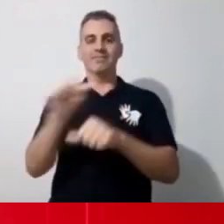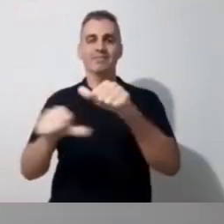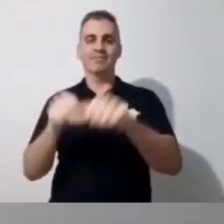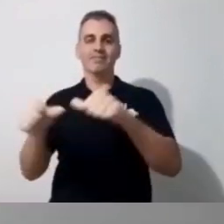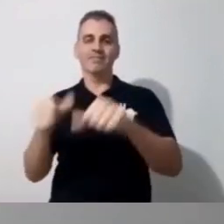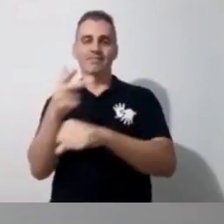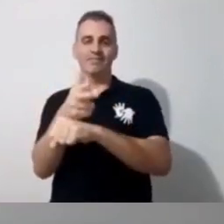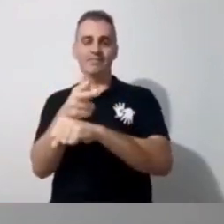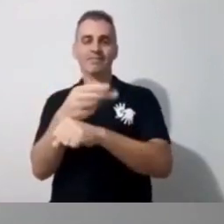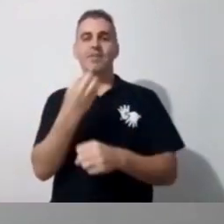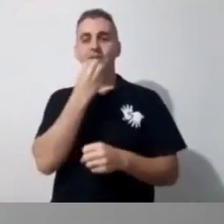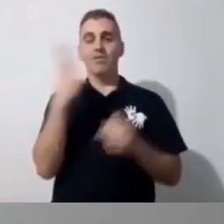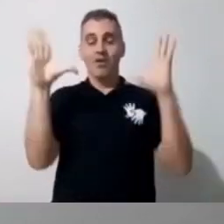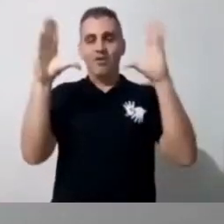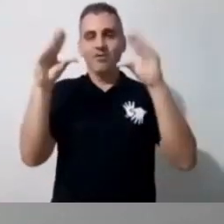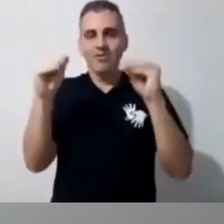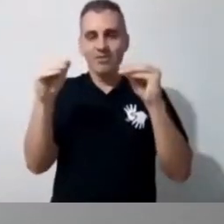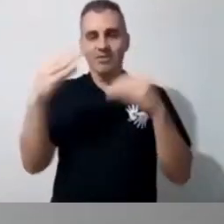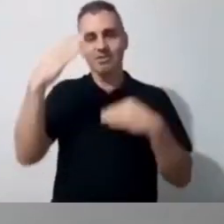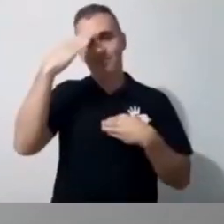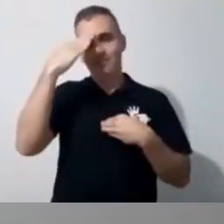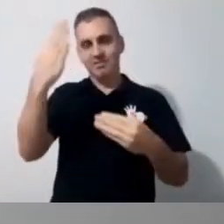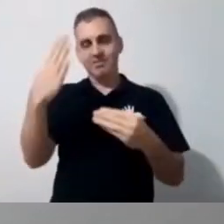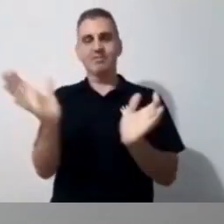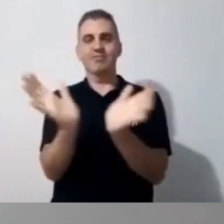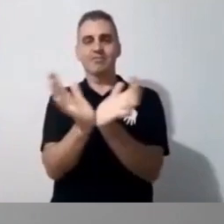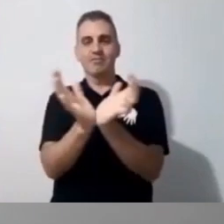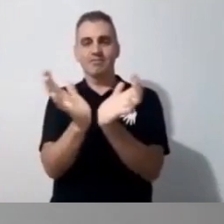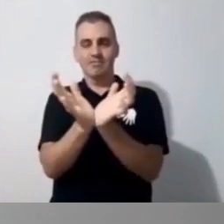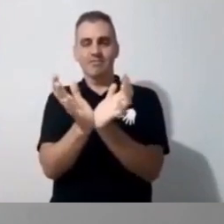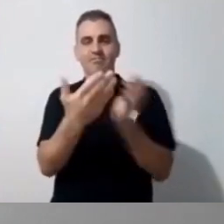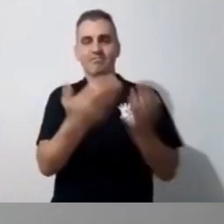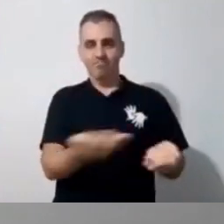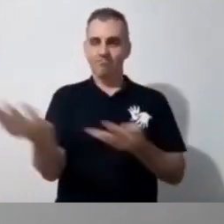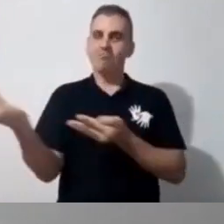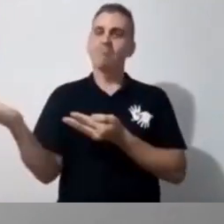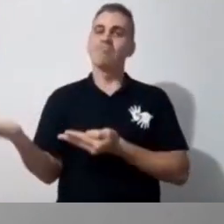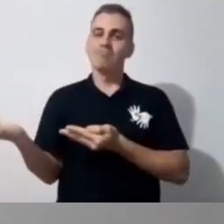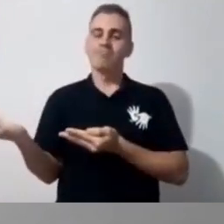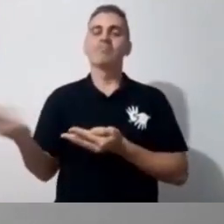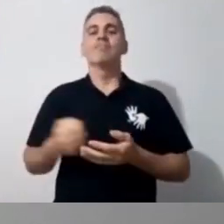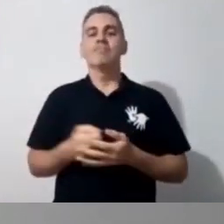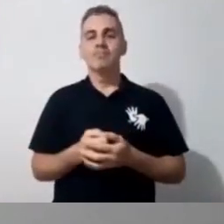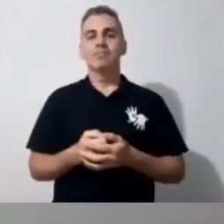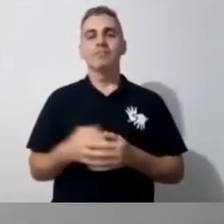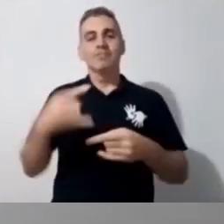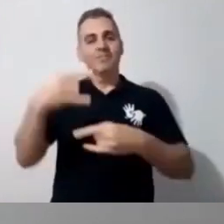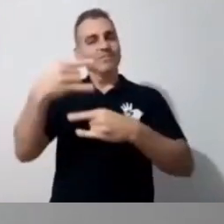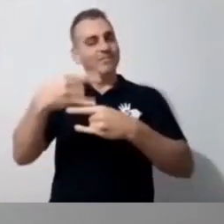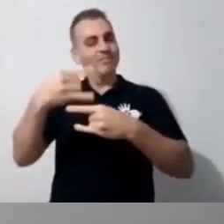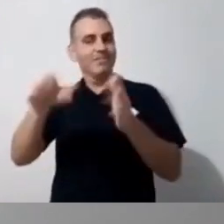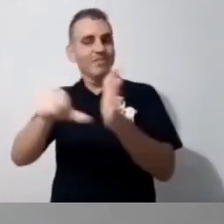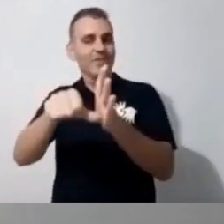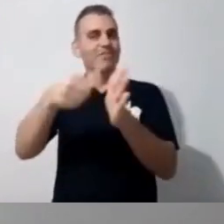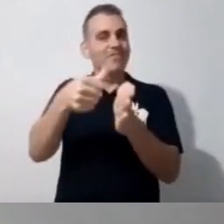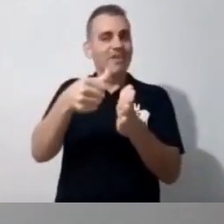Boa noite, agradeço aos colegas pelo convite dessa dessa live, assim, é a minha primeira, estou um pouquinho nervosa,